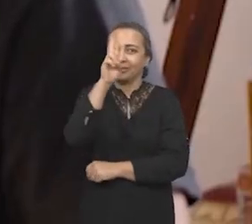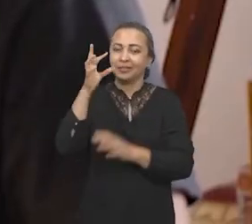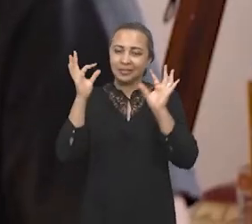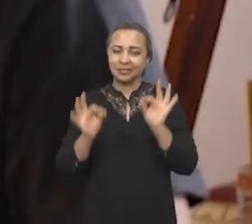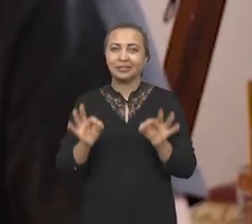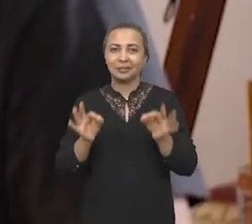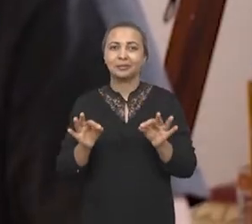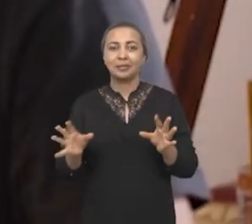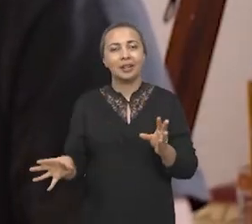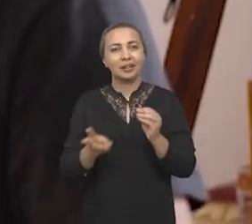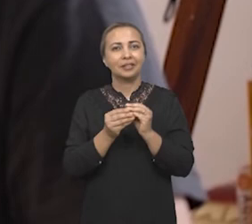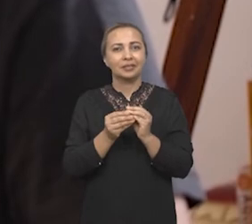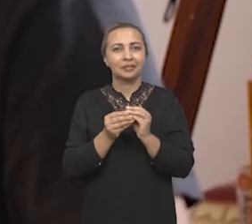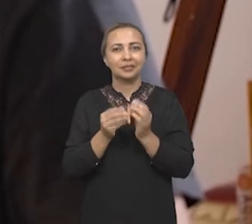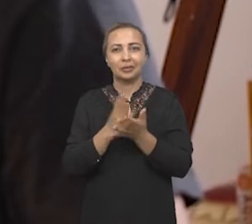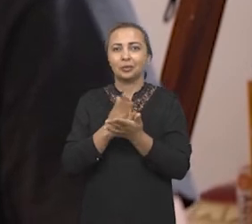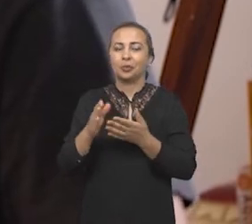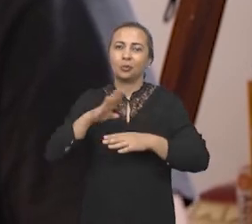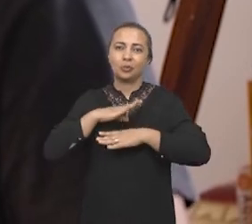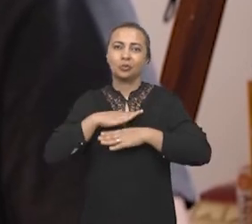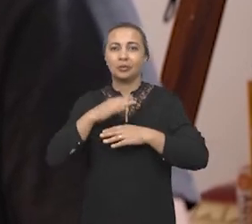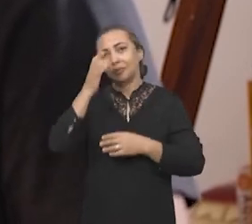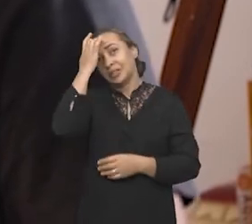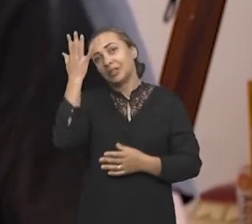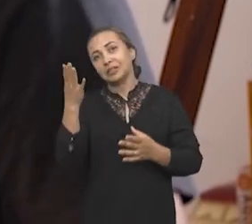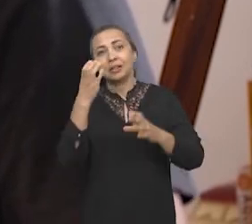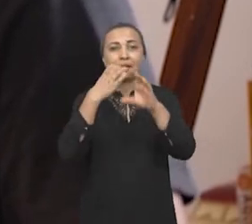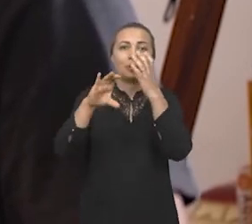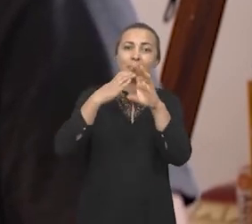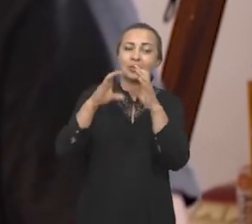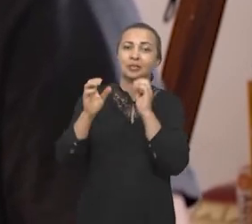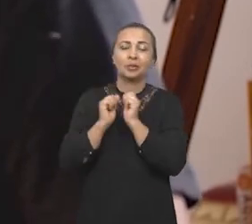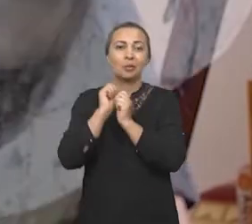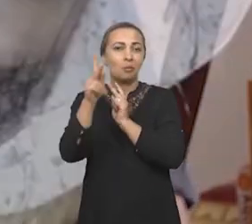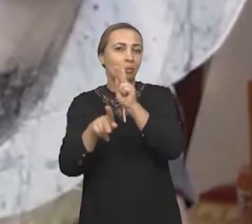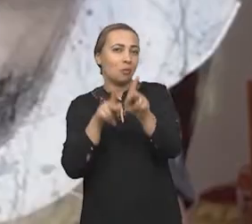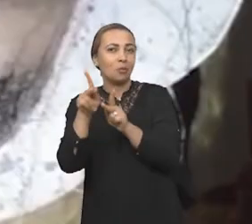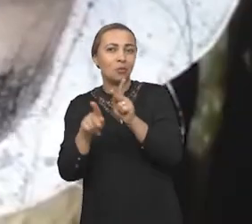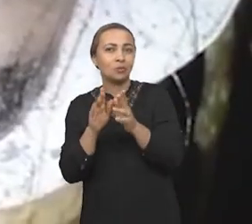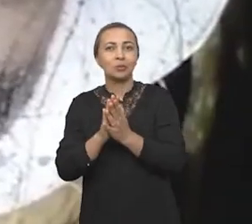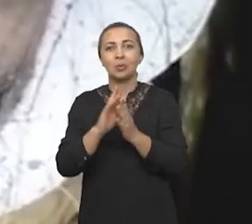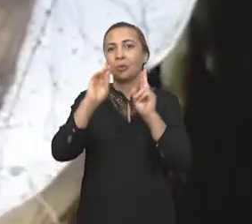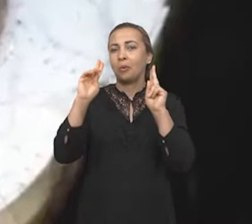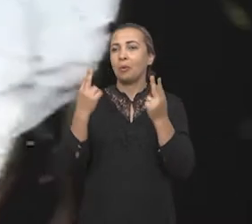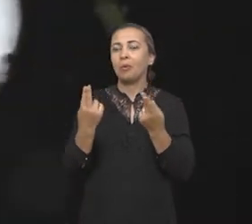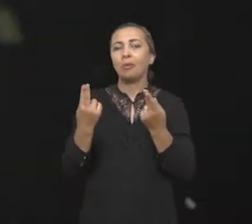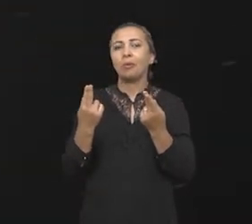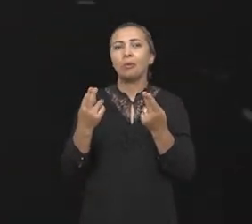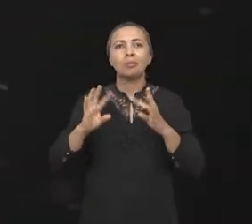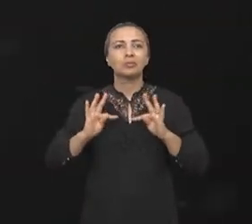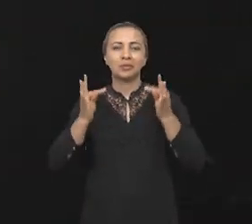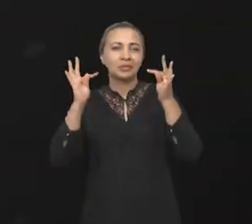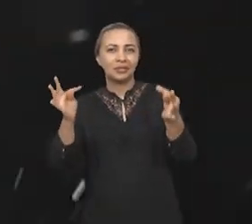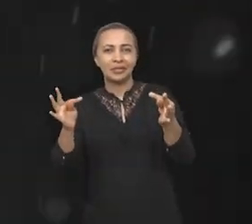ele vai te acrescentar de alguma forma. Pode ser facilitando a sua comunicação com o público. Pode ser algo mais